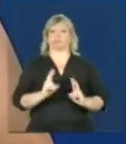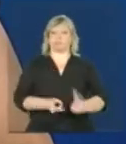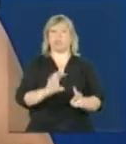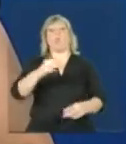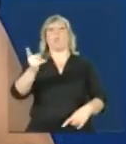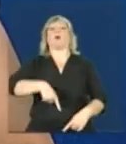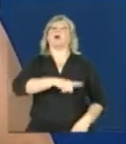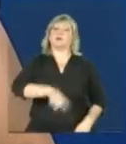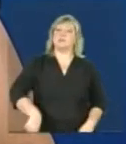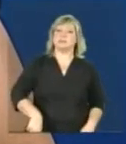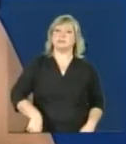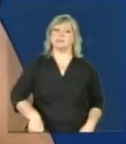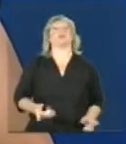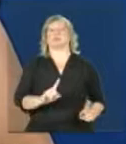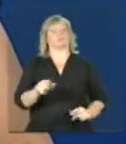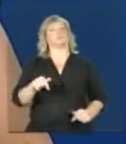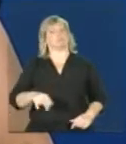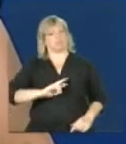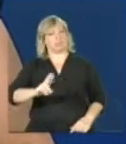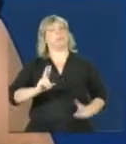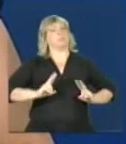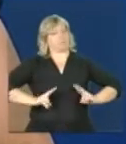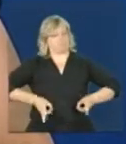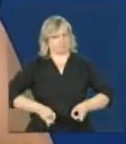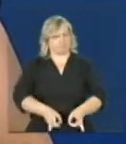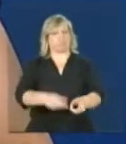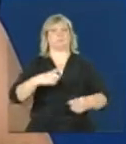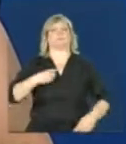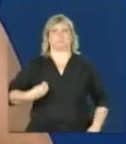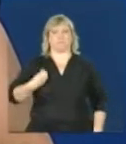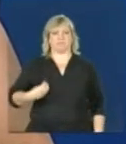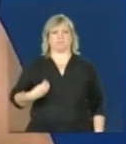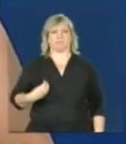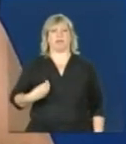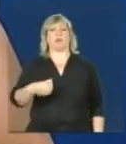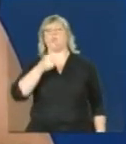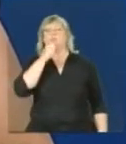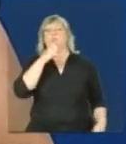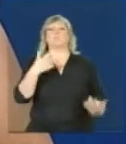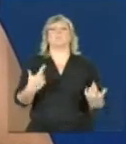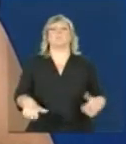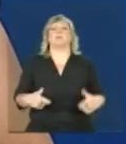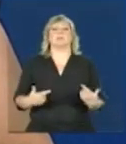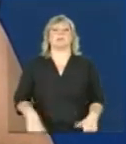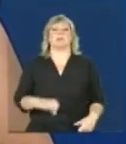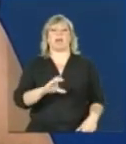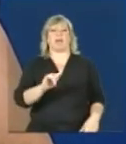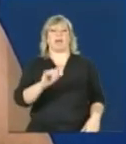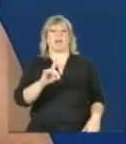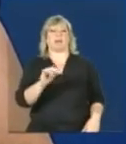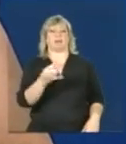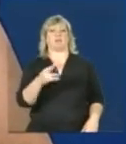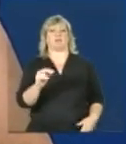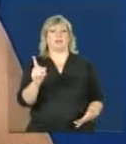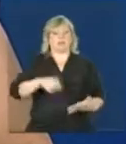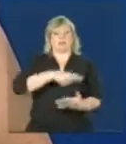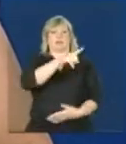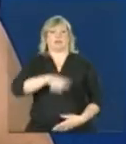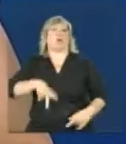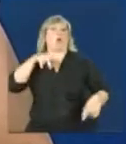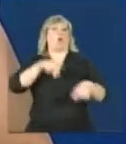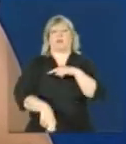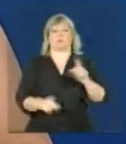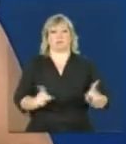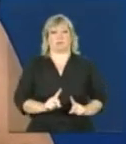cadastro permanece. É importante destacar que não existe cadastro cancelado. Até que o